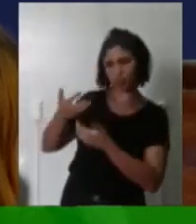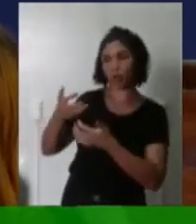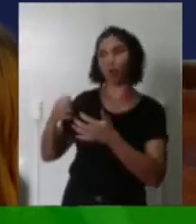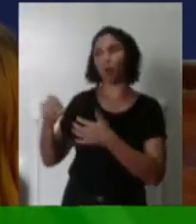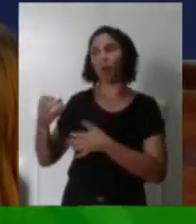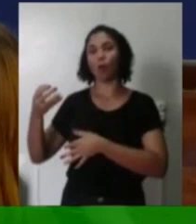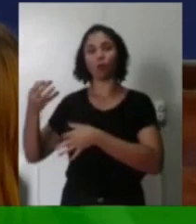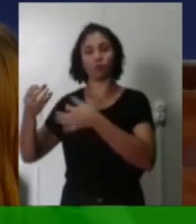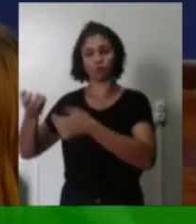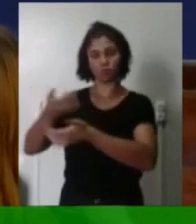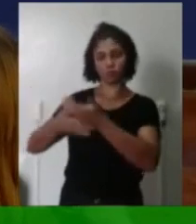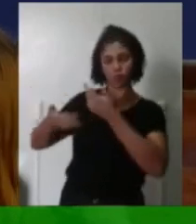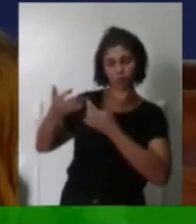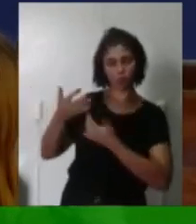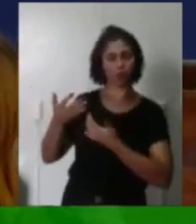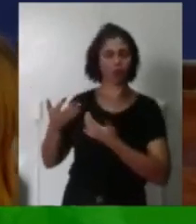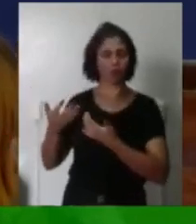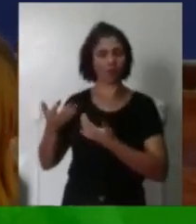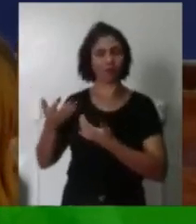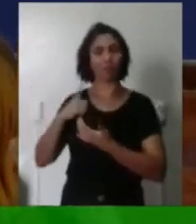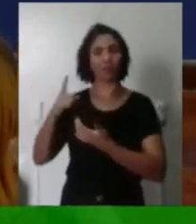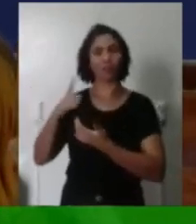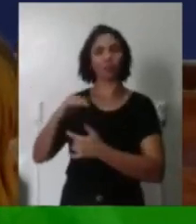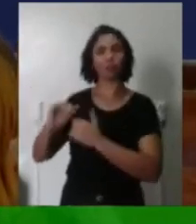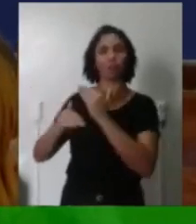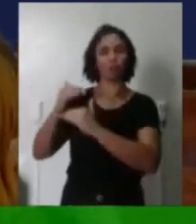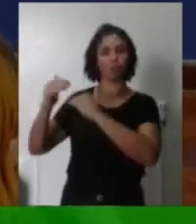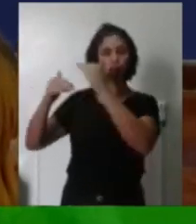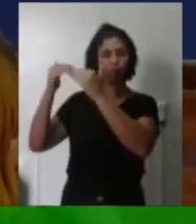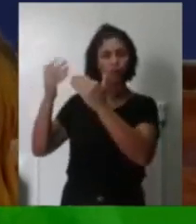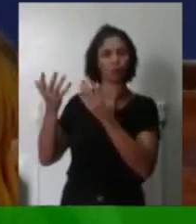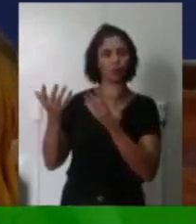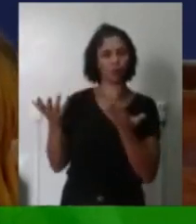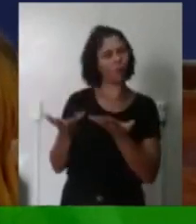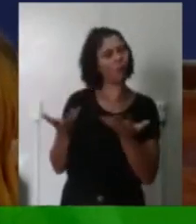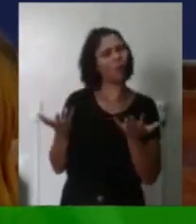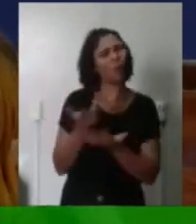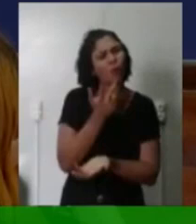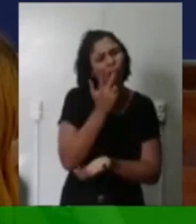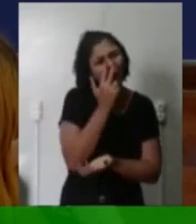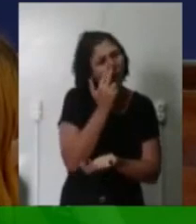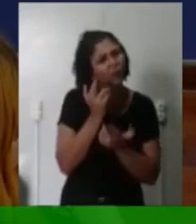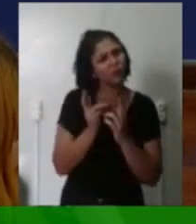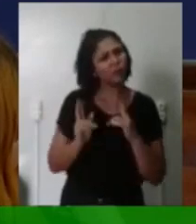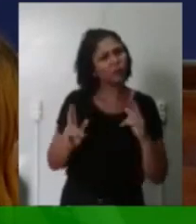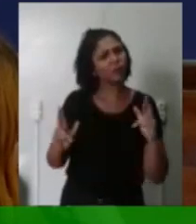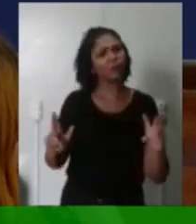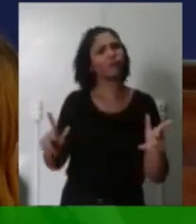Hoje infelizmente Não temos isso mais Hoje